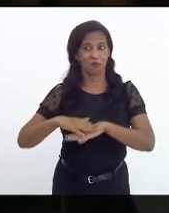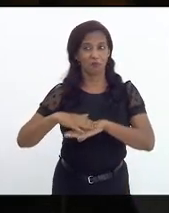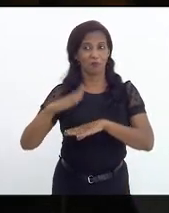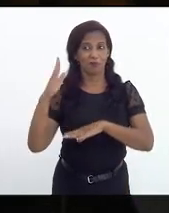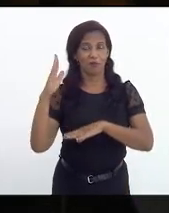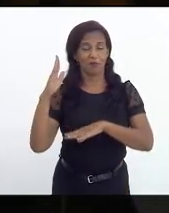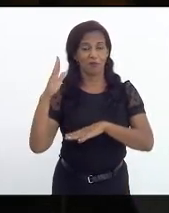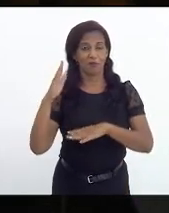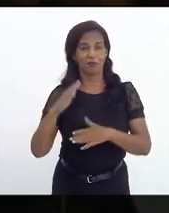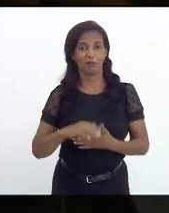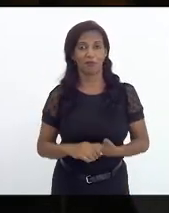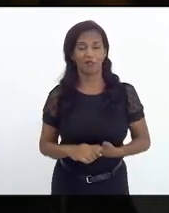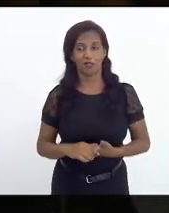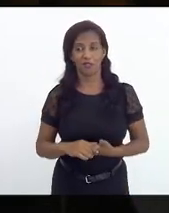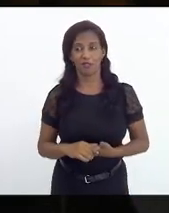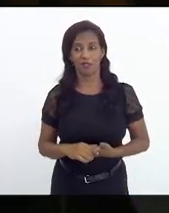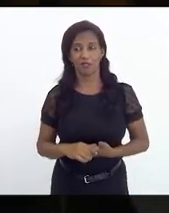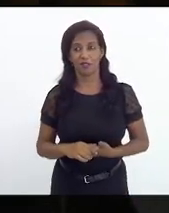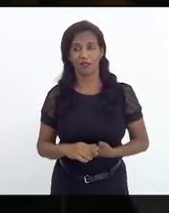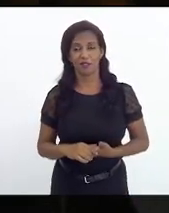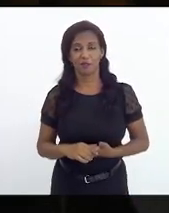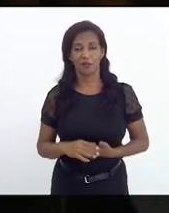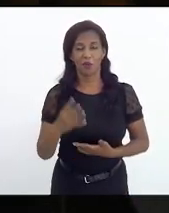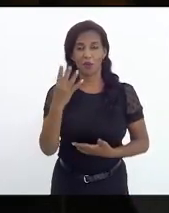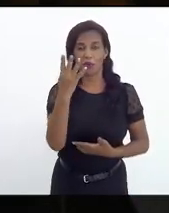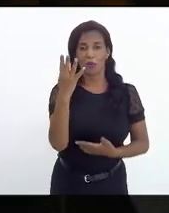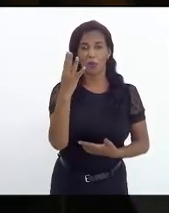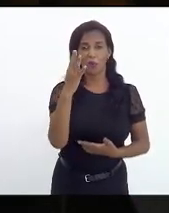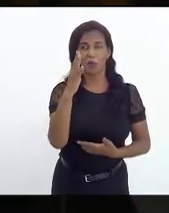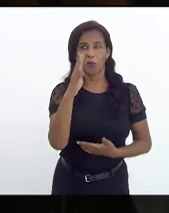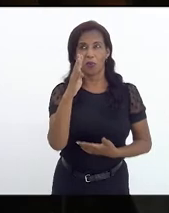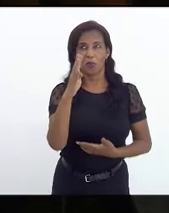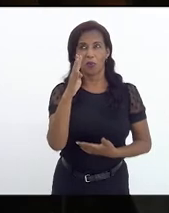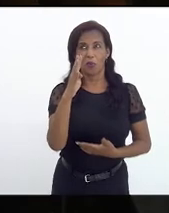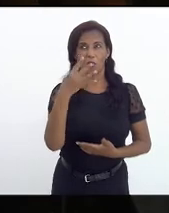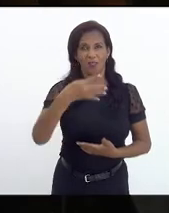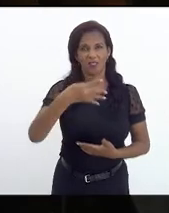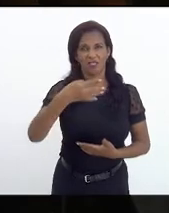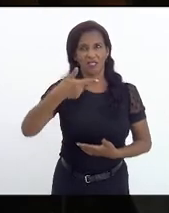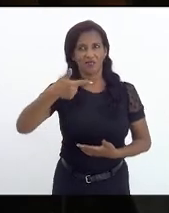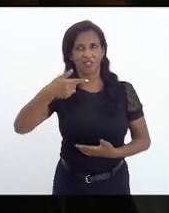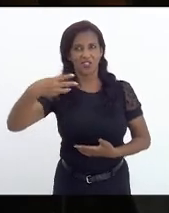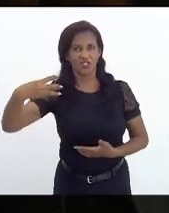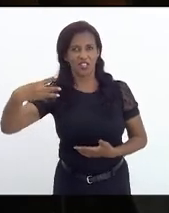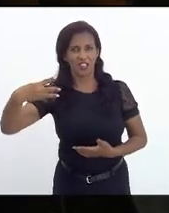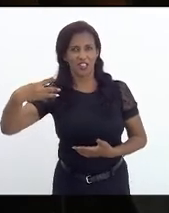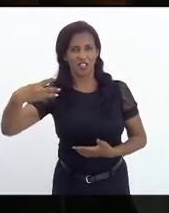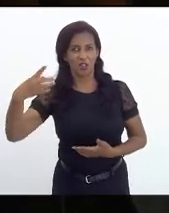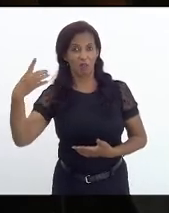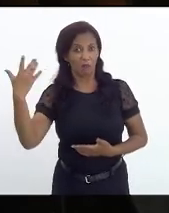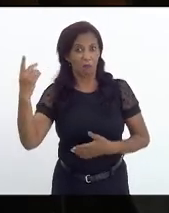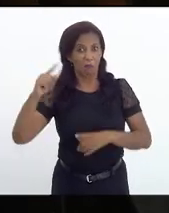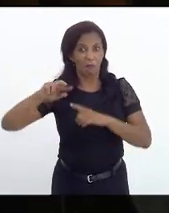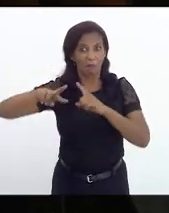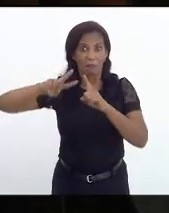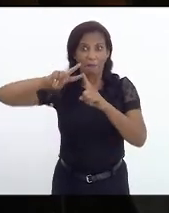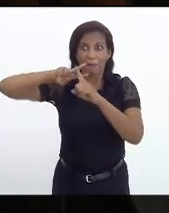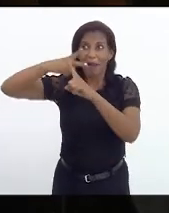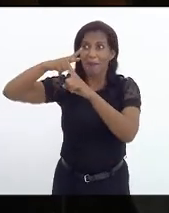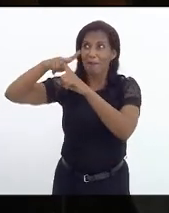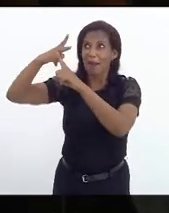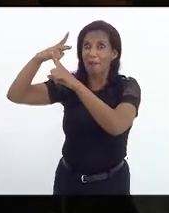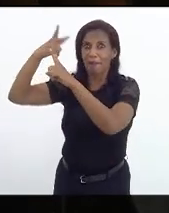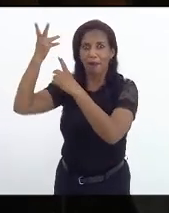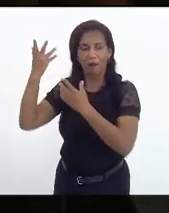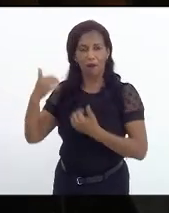multiplicador dá uns 423. Mais do que o dobro. Então, quer dizer